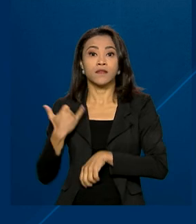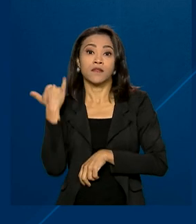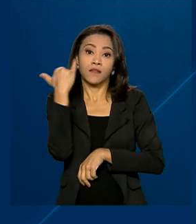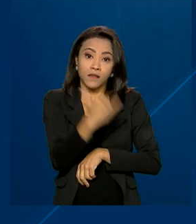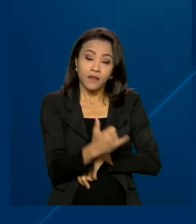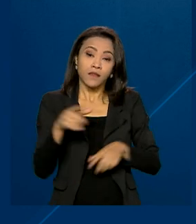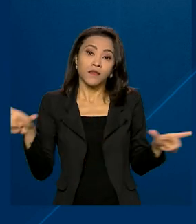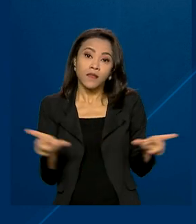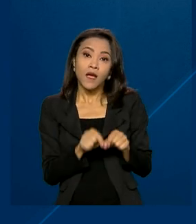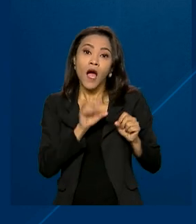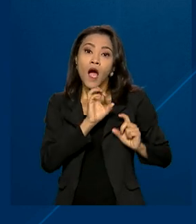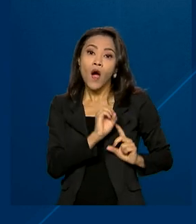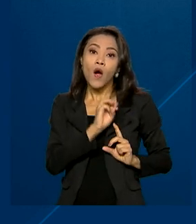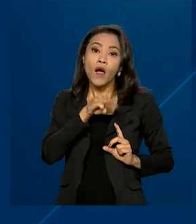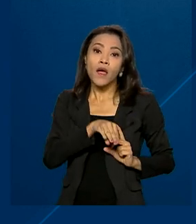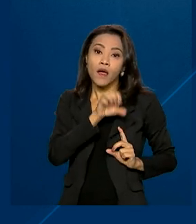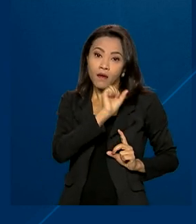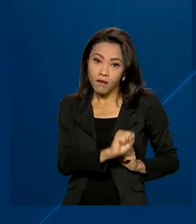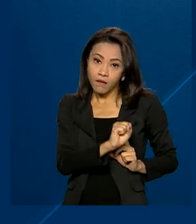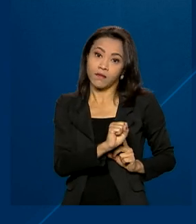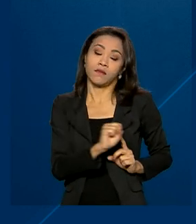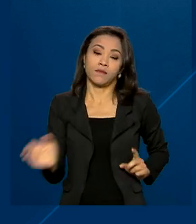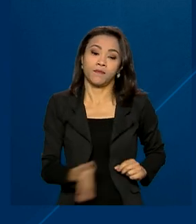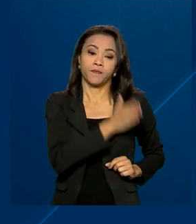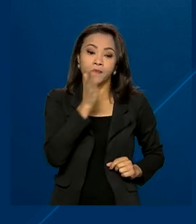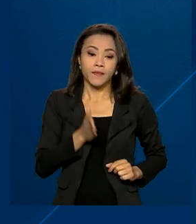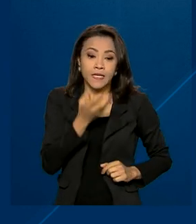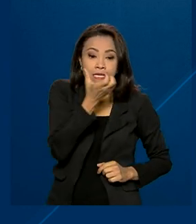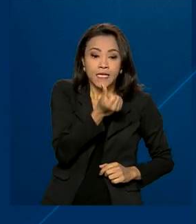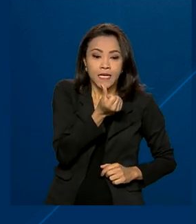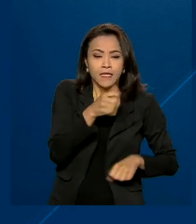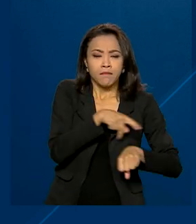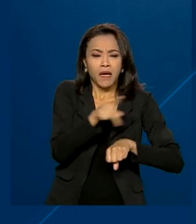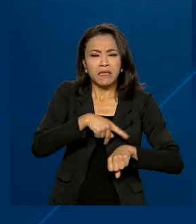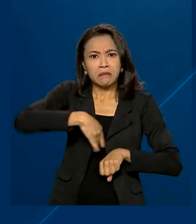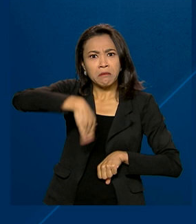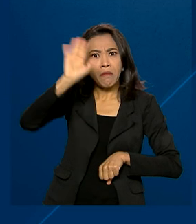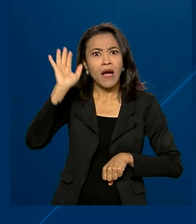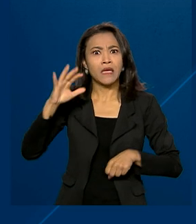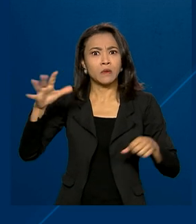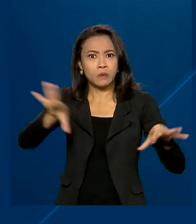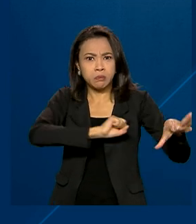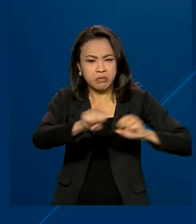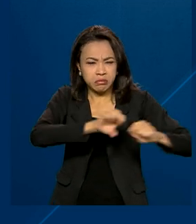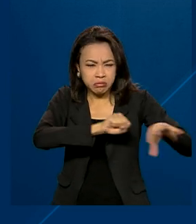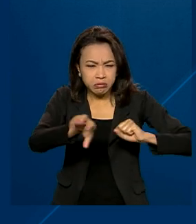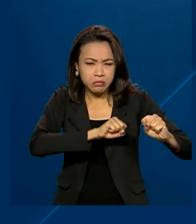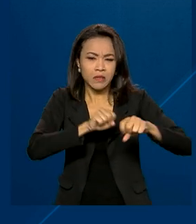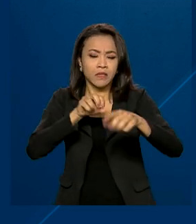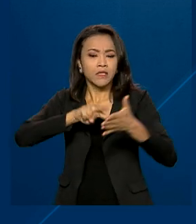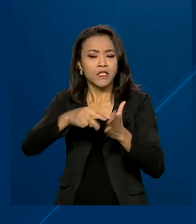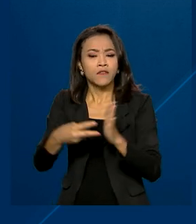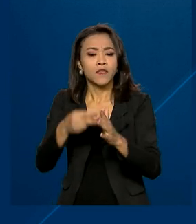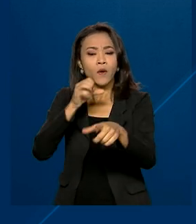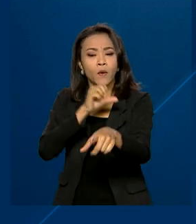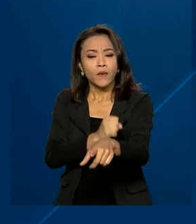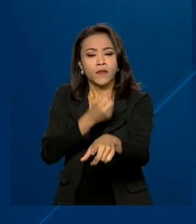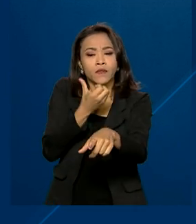da Saúde, a OMS. Seis países são os mais afetados e correspondem a 86